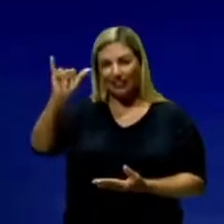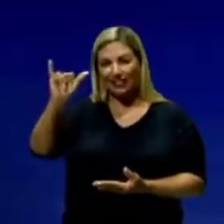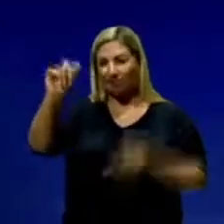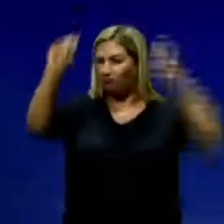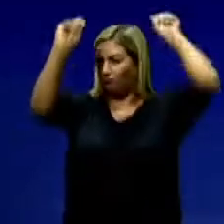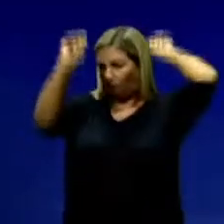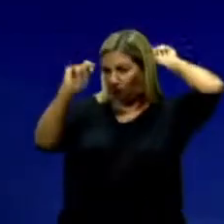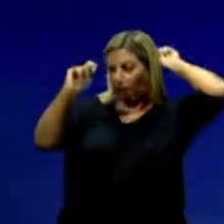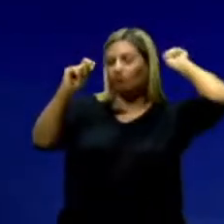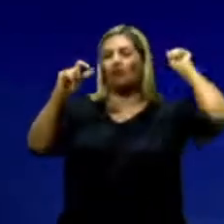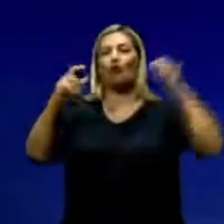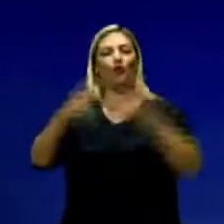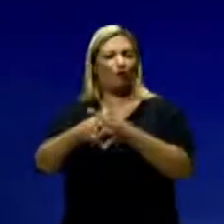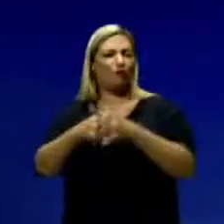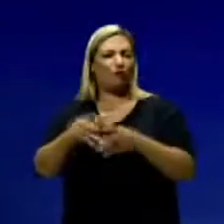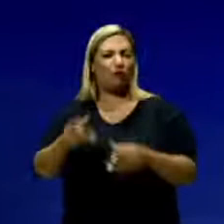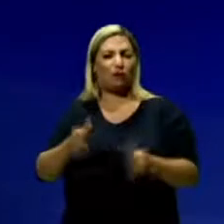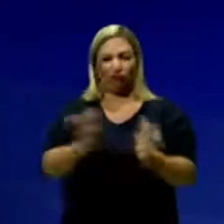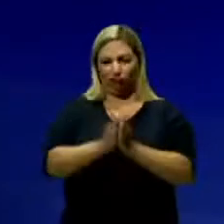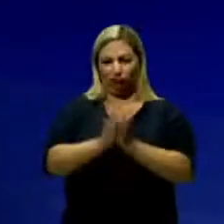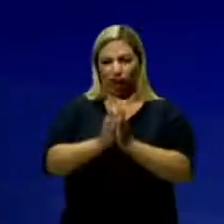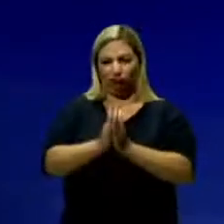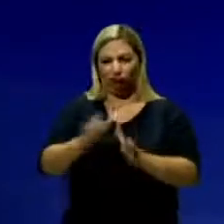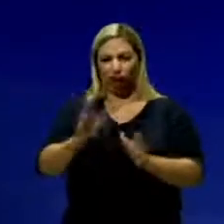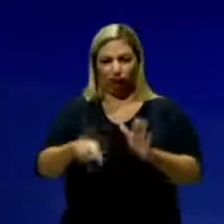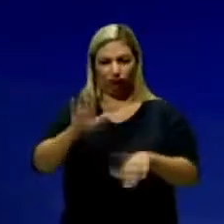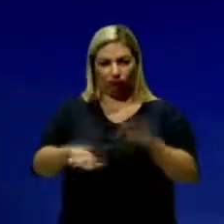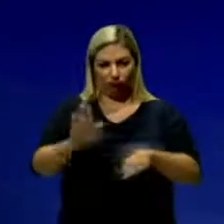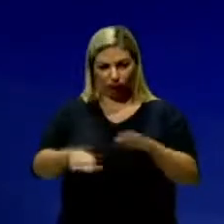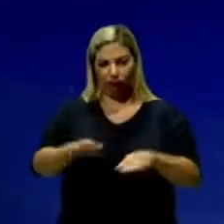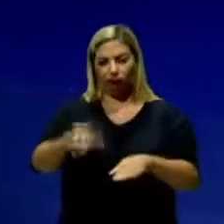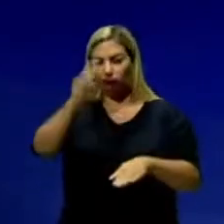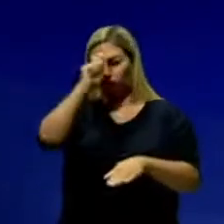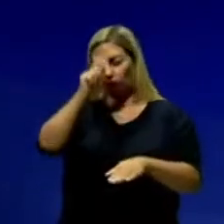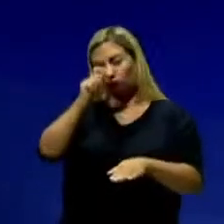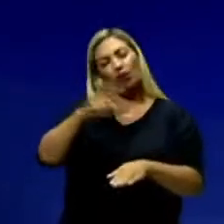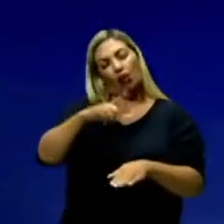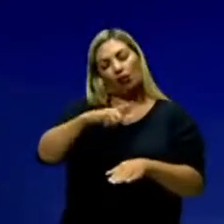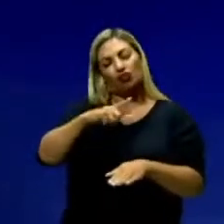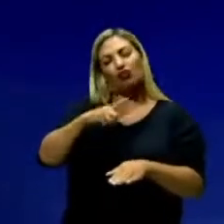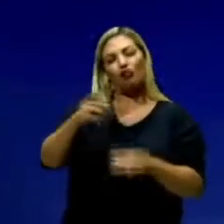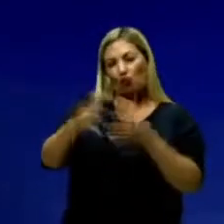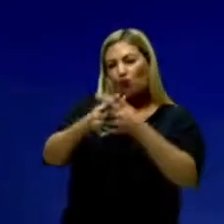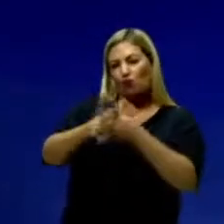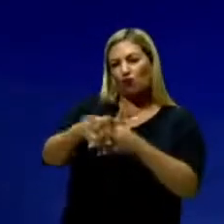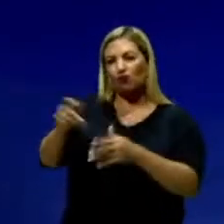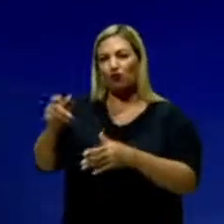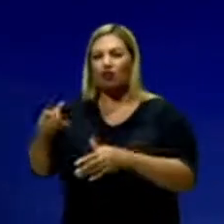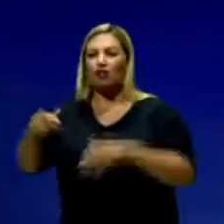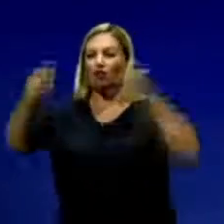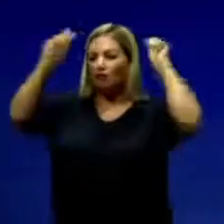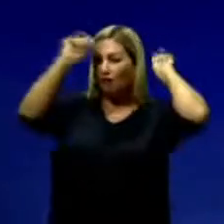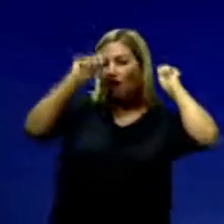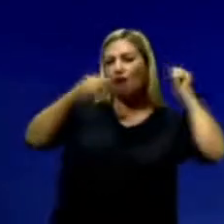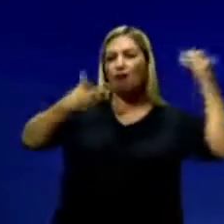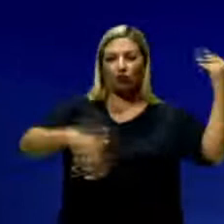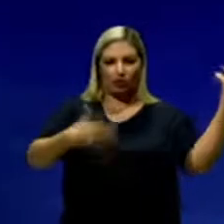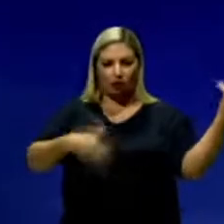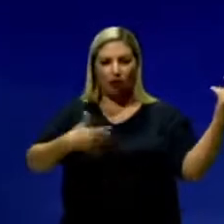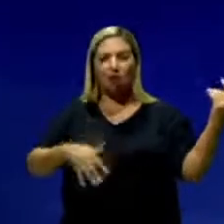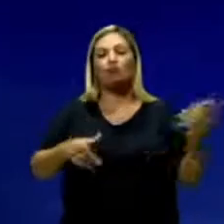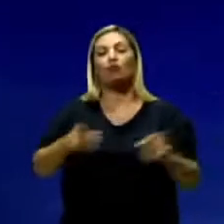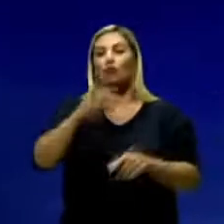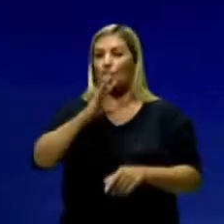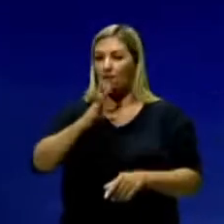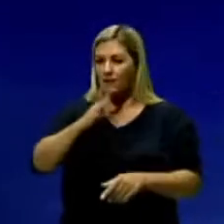com a nossa catira. Ela, esse country, ele está bem enraizado aqui no Brasil, a gente conhece muito bem,